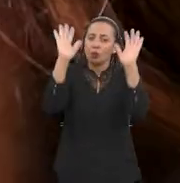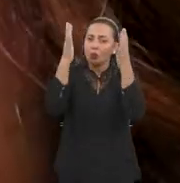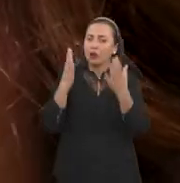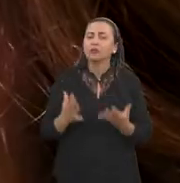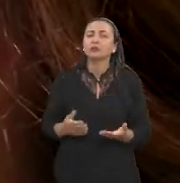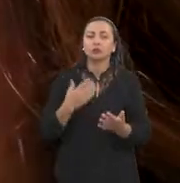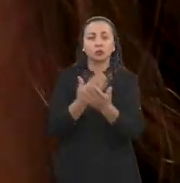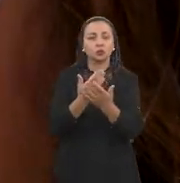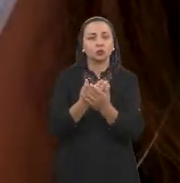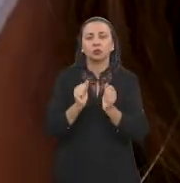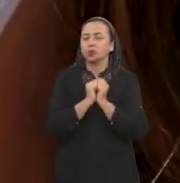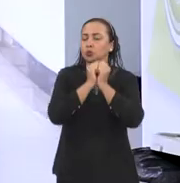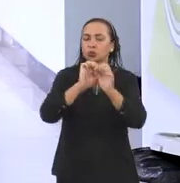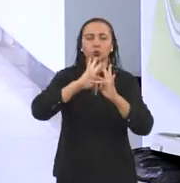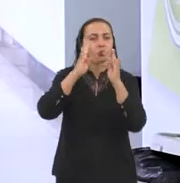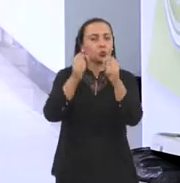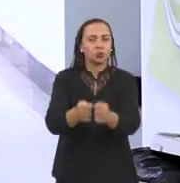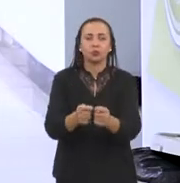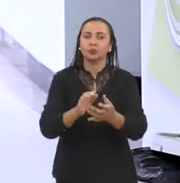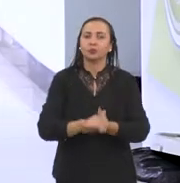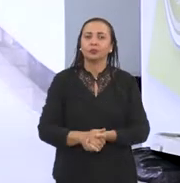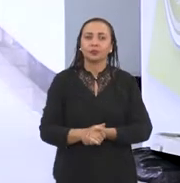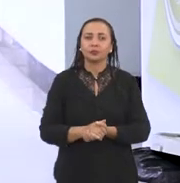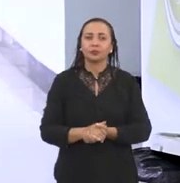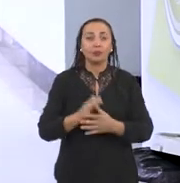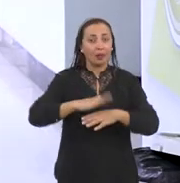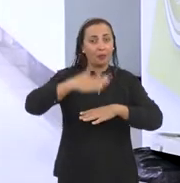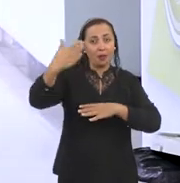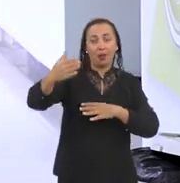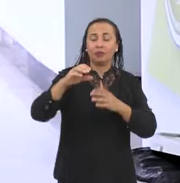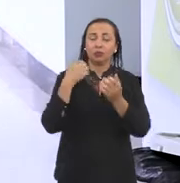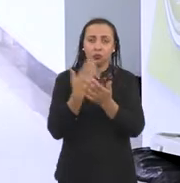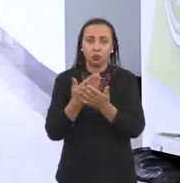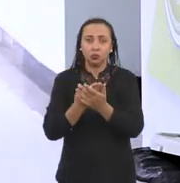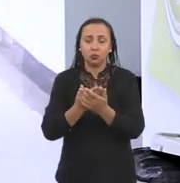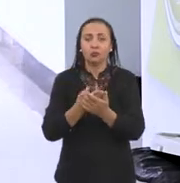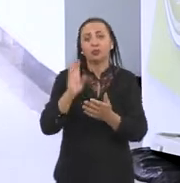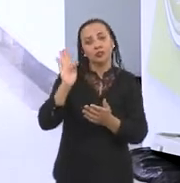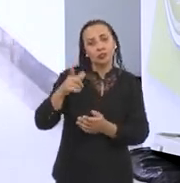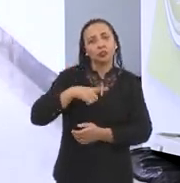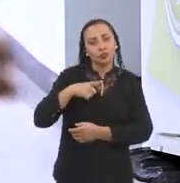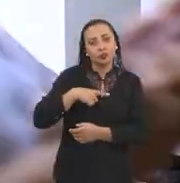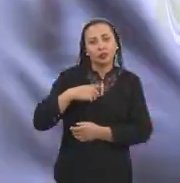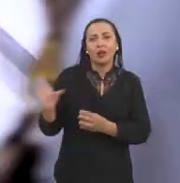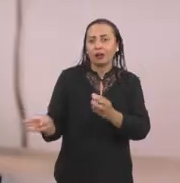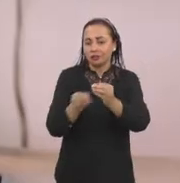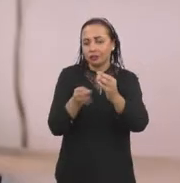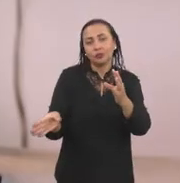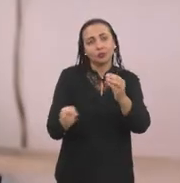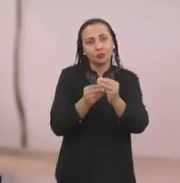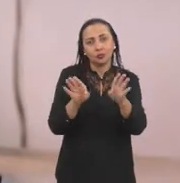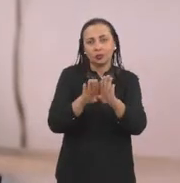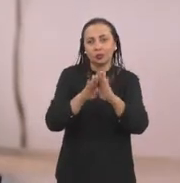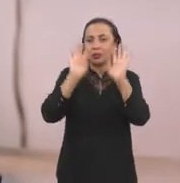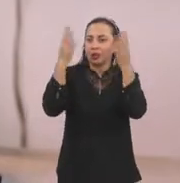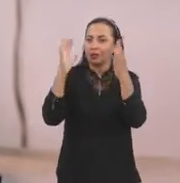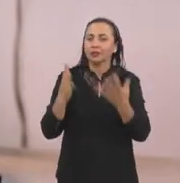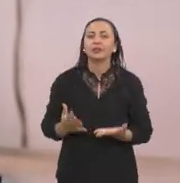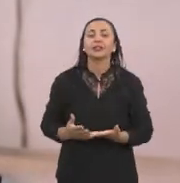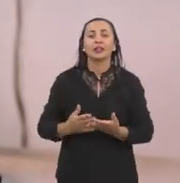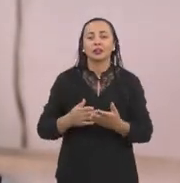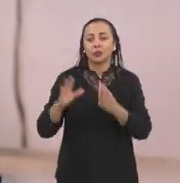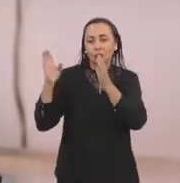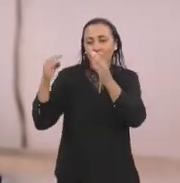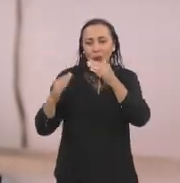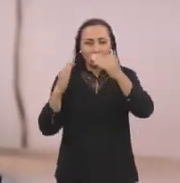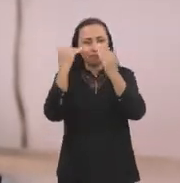um estudo em comum, todos juntos. Além dos estudos das biópsias que a gente já tinha, eu acrescentei também a análise da fase crônica